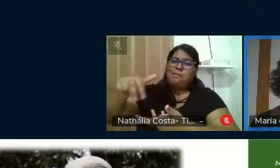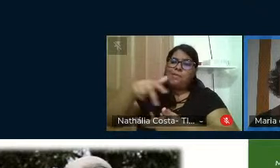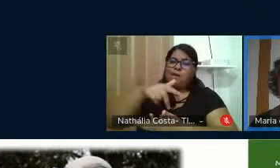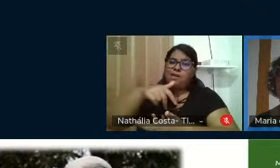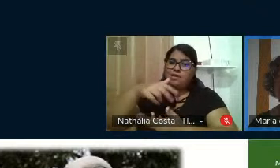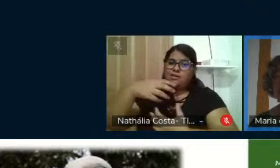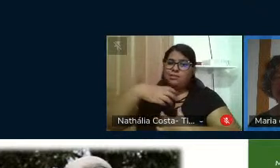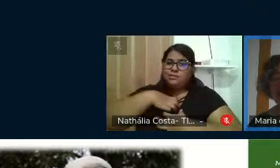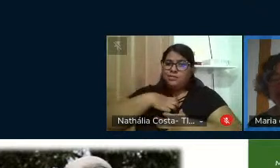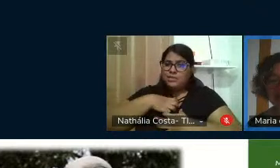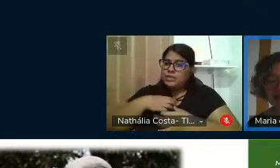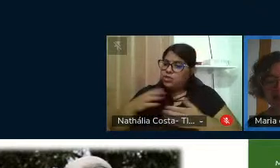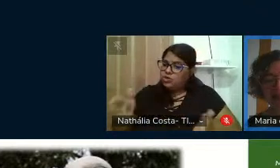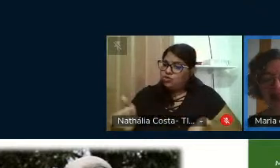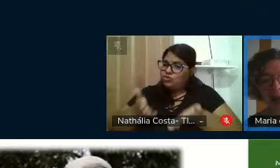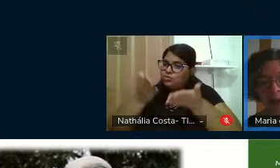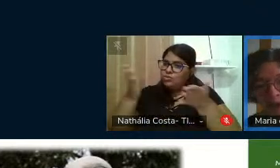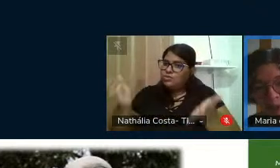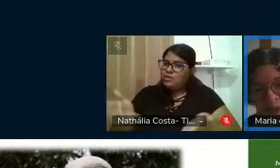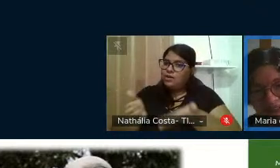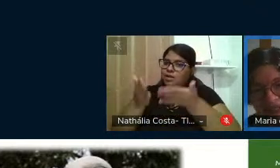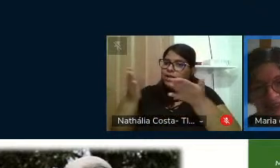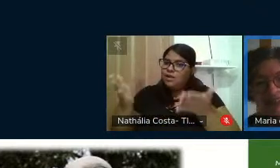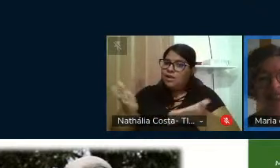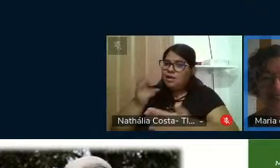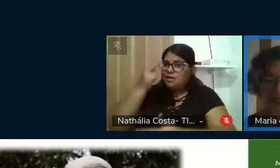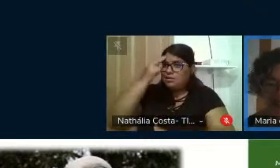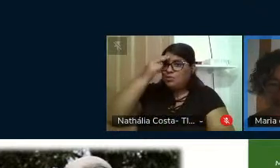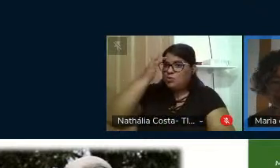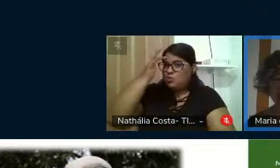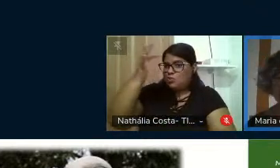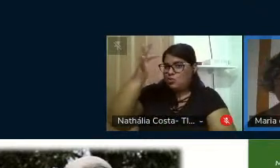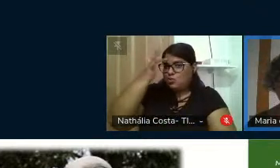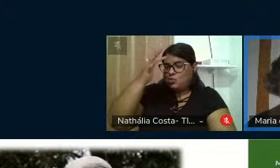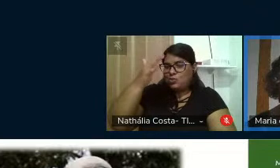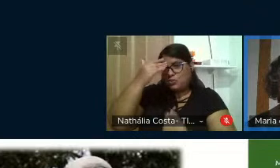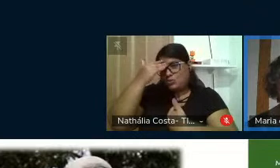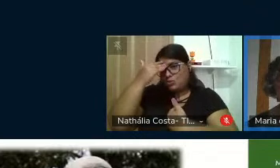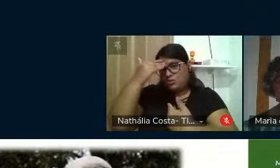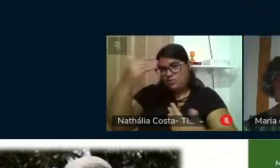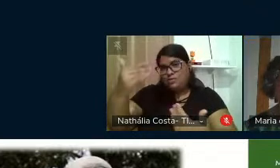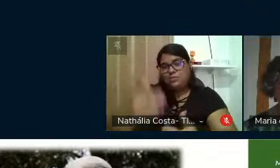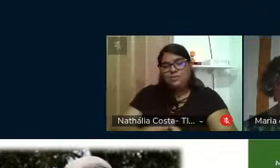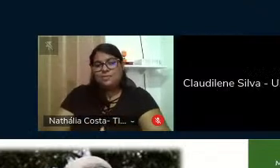as centelhas da utopia. gratidão.